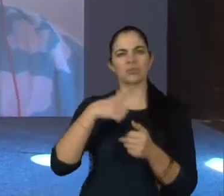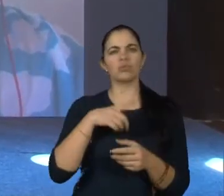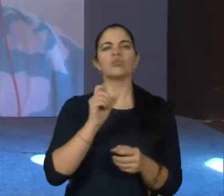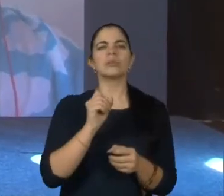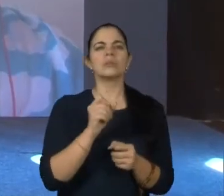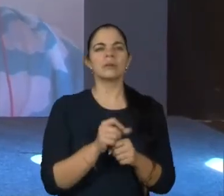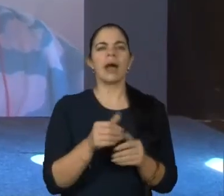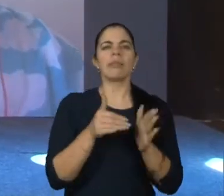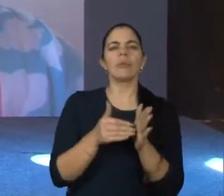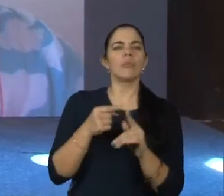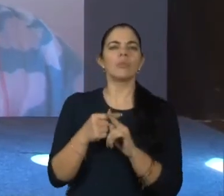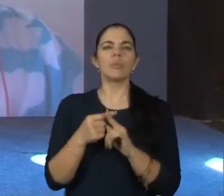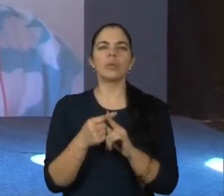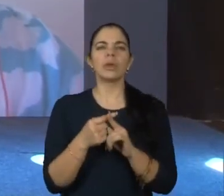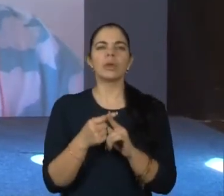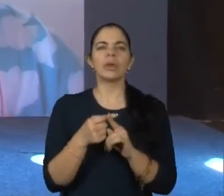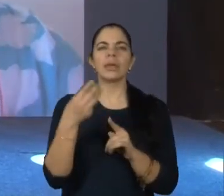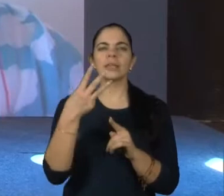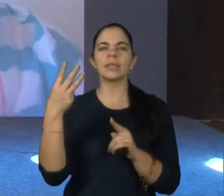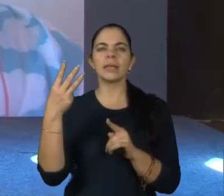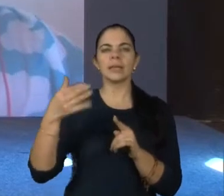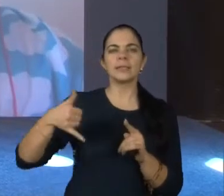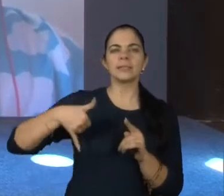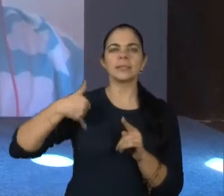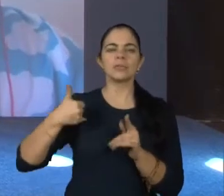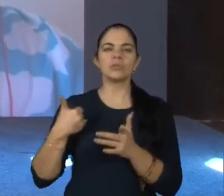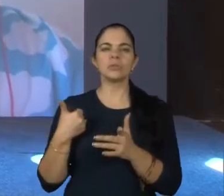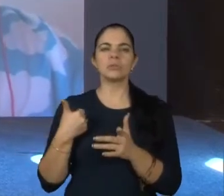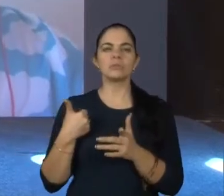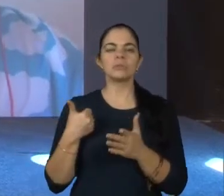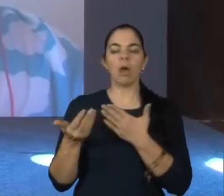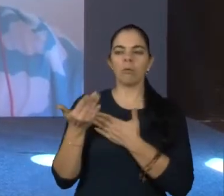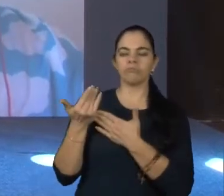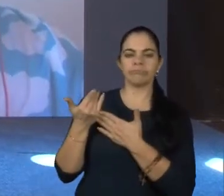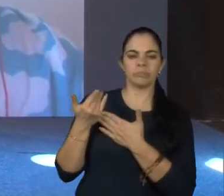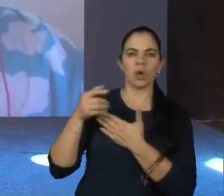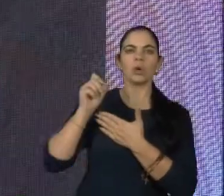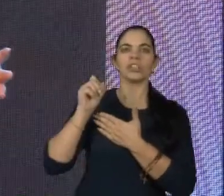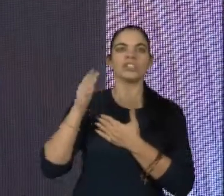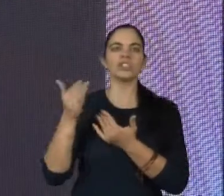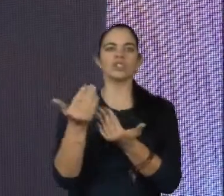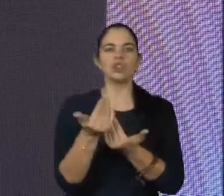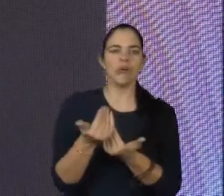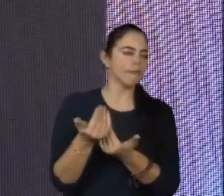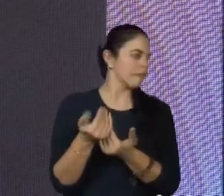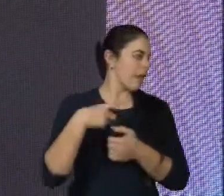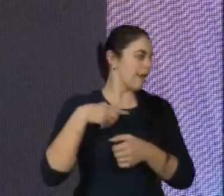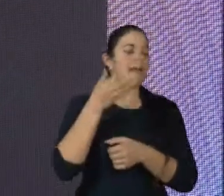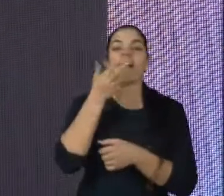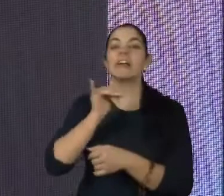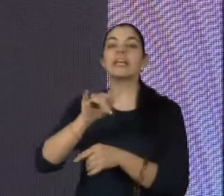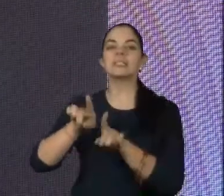Até mesmo porque eu tenho 33 anos e na época, até de adolescente, criança,